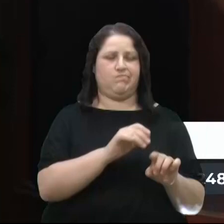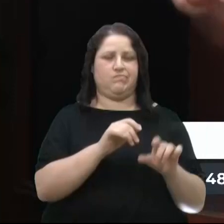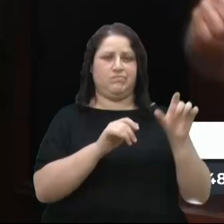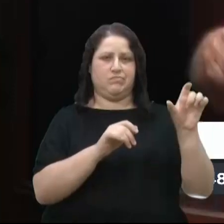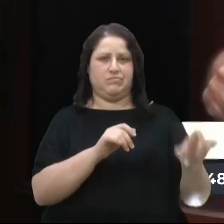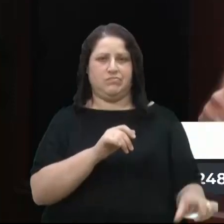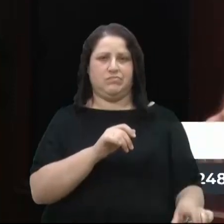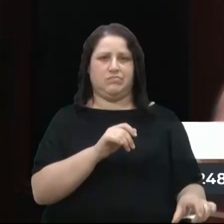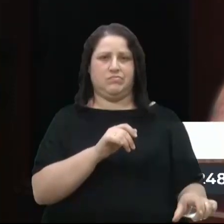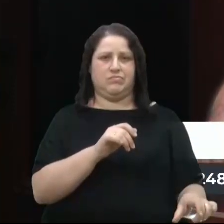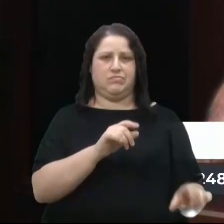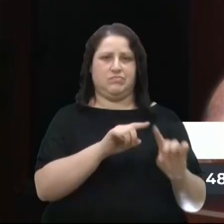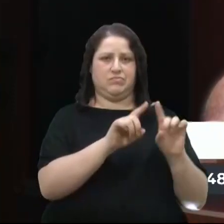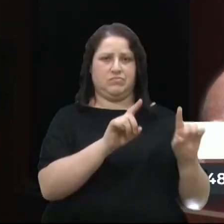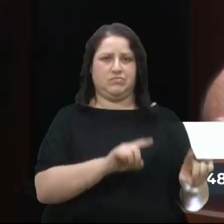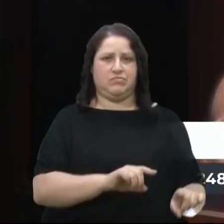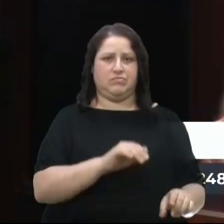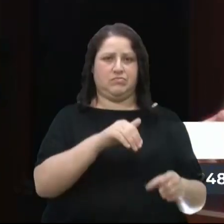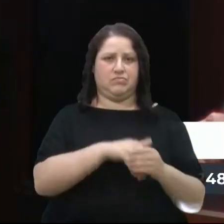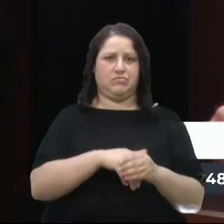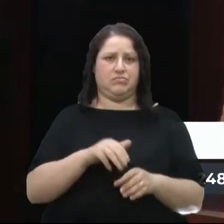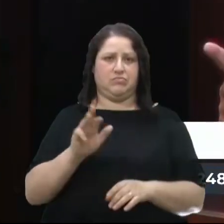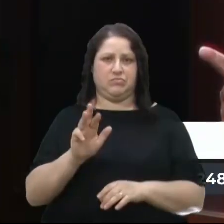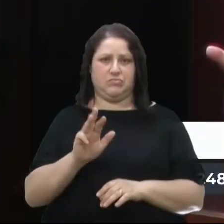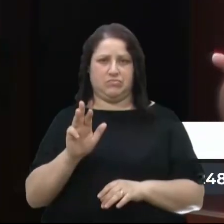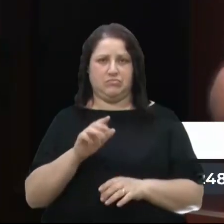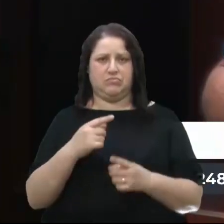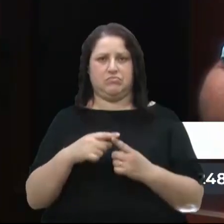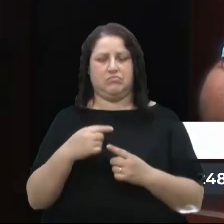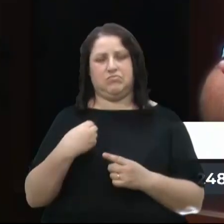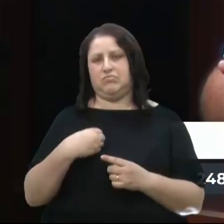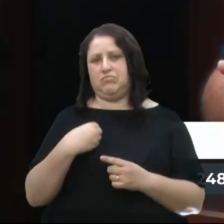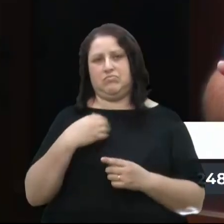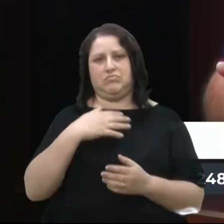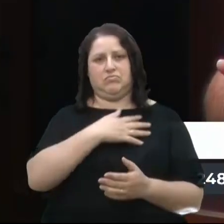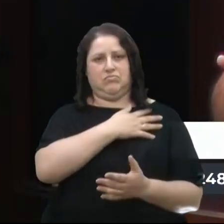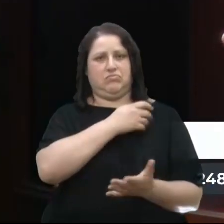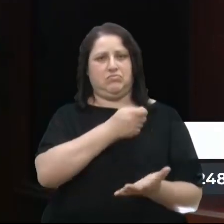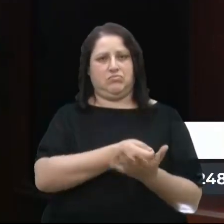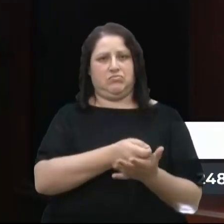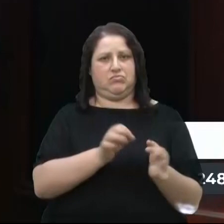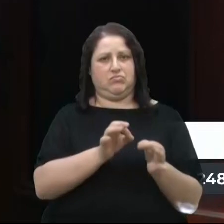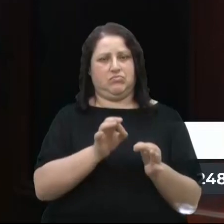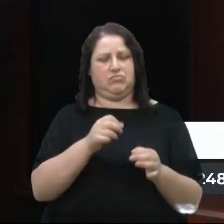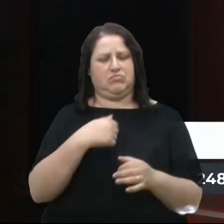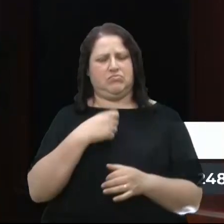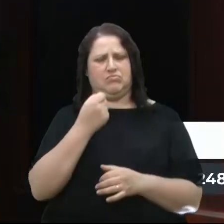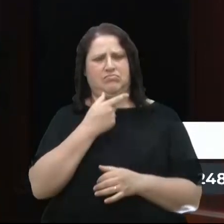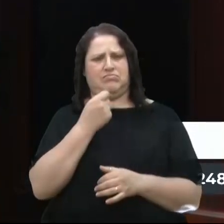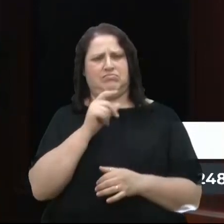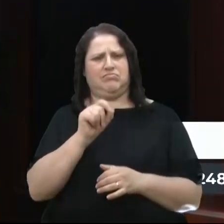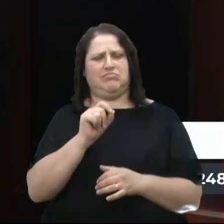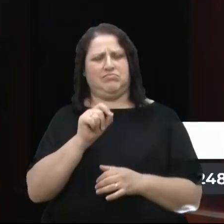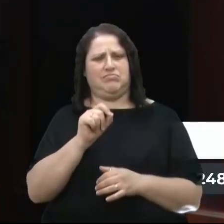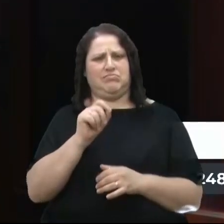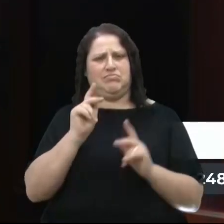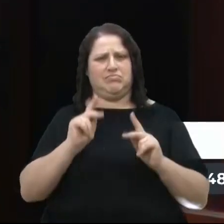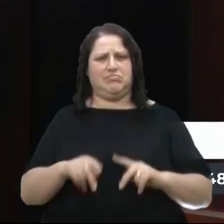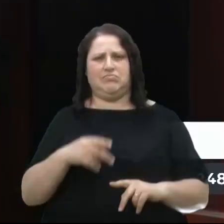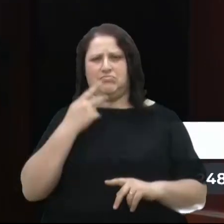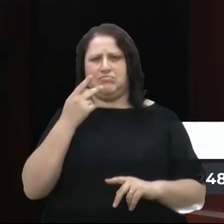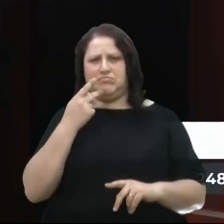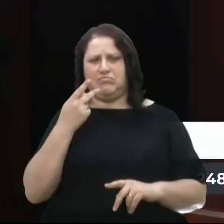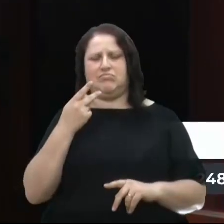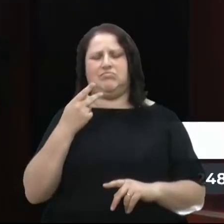votou no Lula, de funcionário, porque nós não vivemos na ditadura, né? Eu acho engraçado. Falaram tanto que o